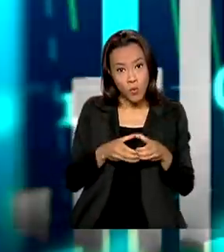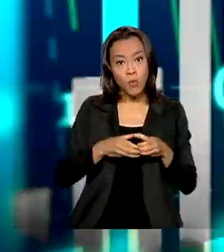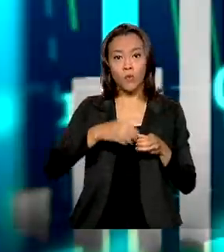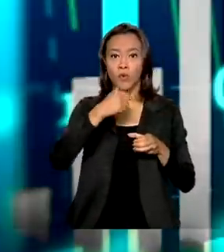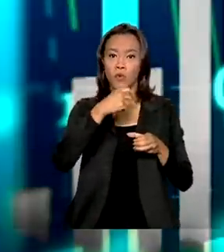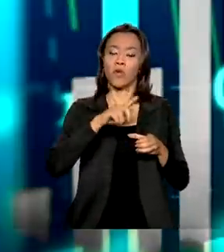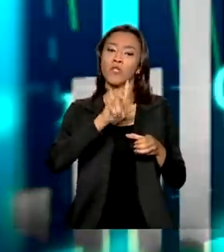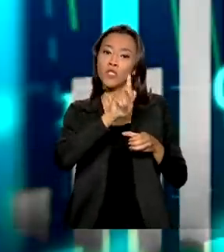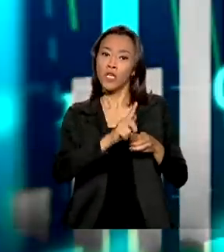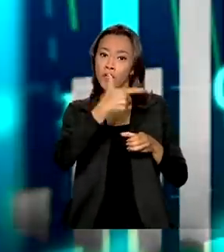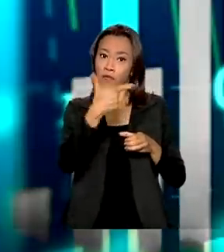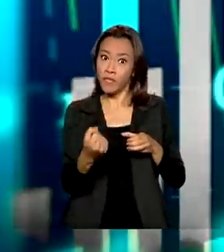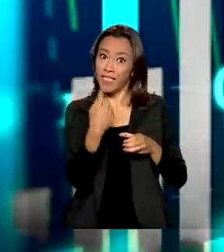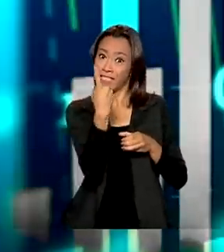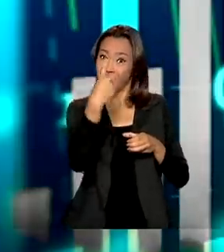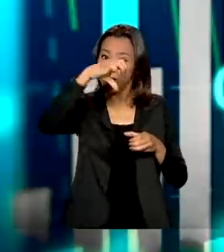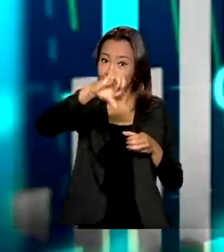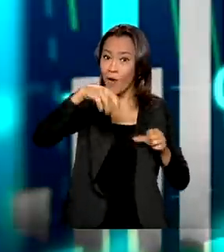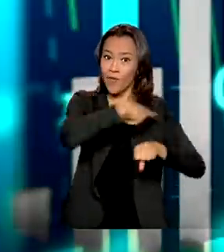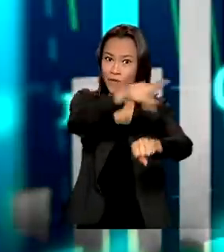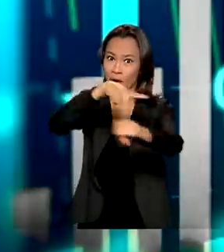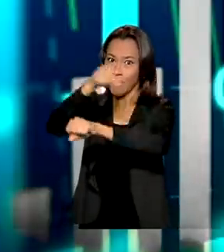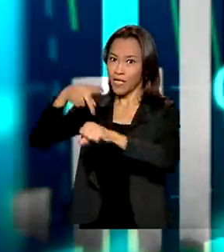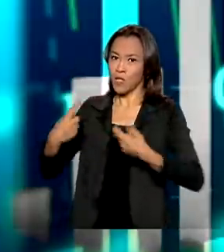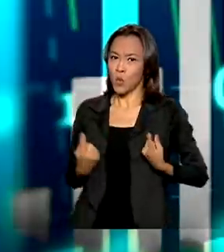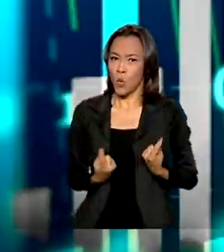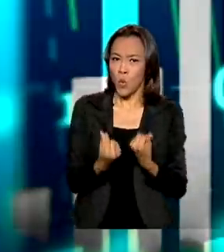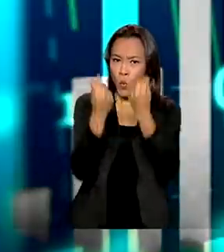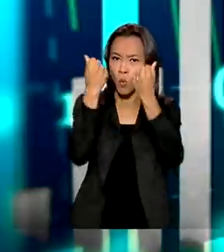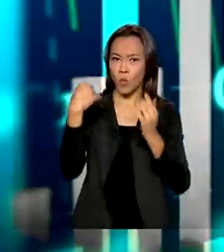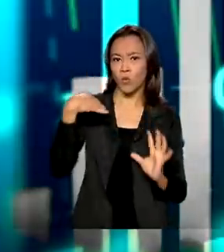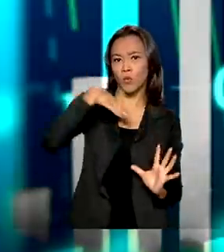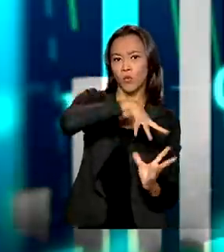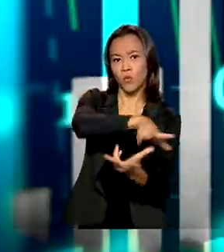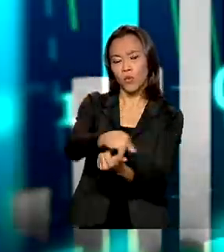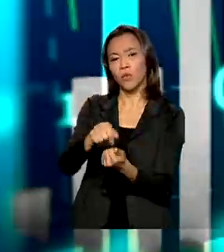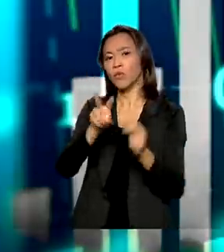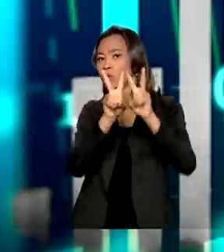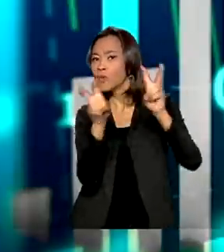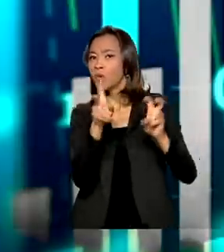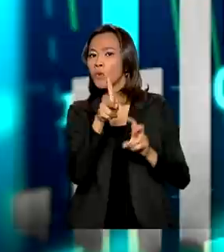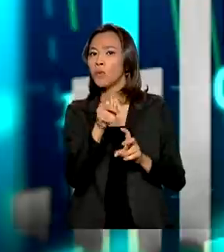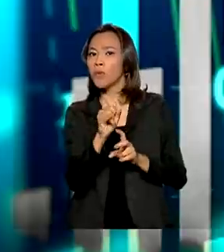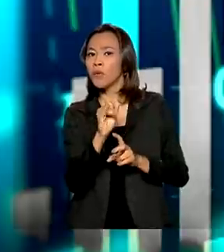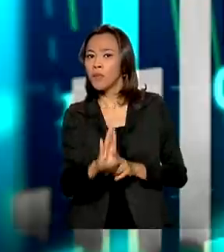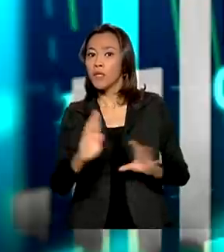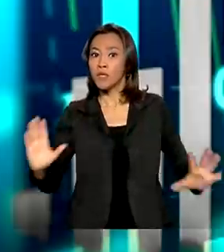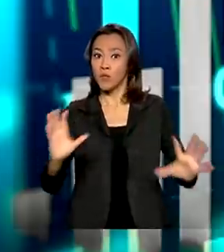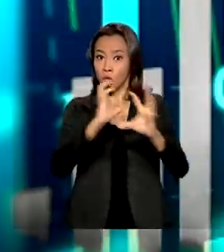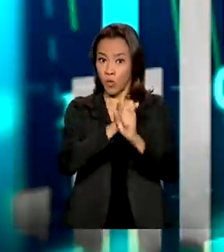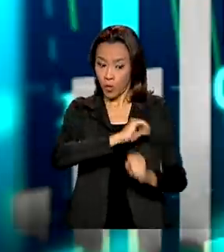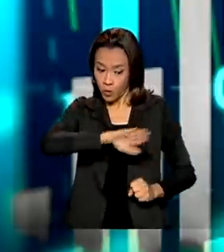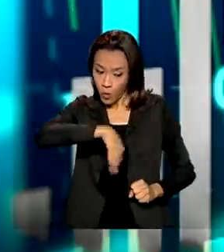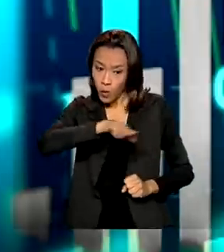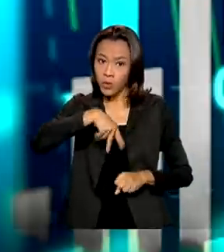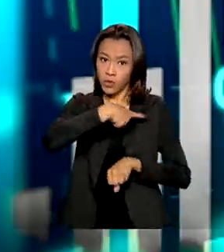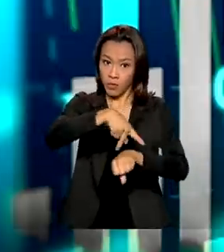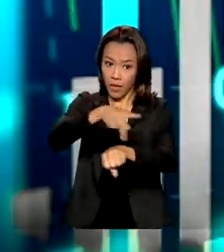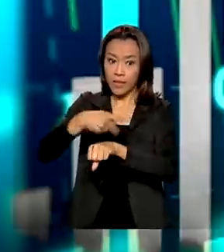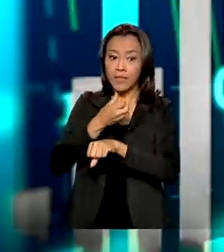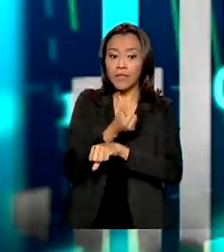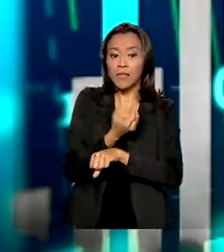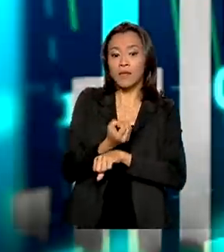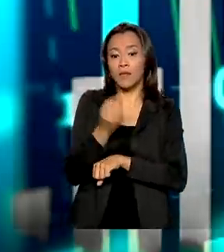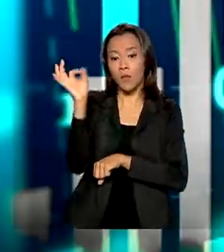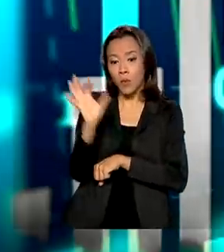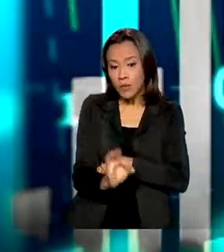união dos 19 maiores países do mundo em termos de PIB e a União Europeia, eles representam juntos 60% da população do planeta,